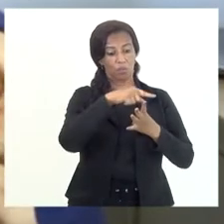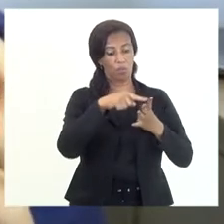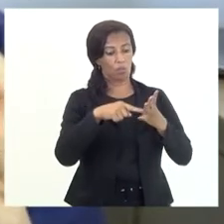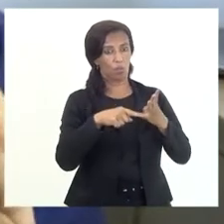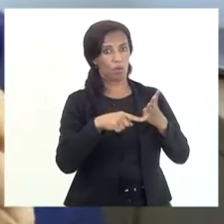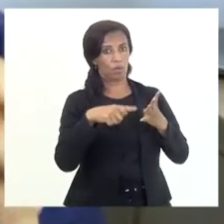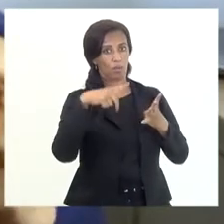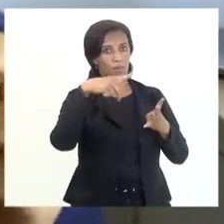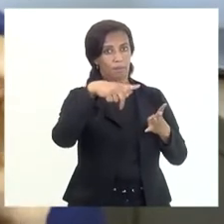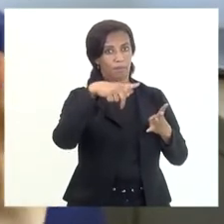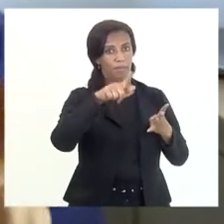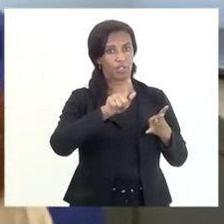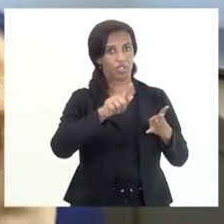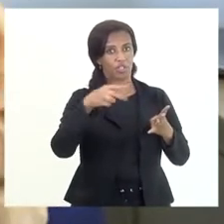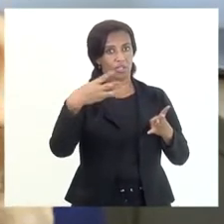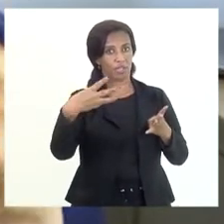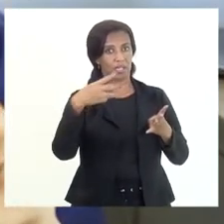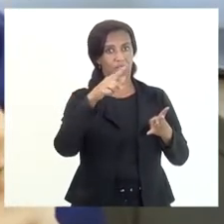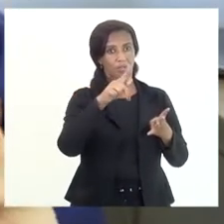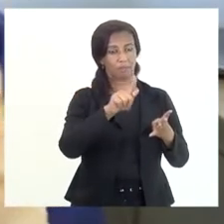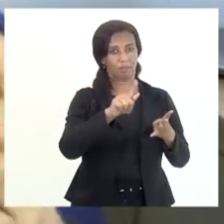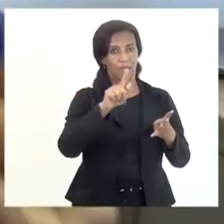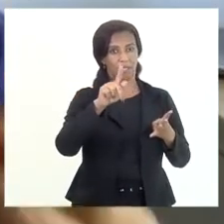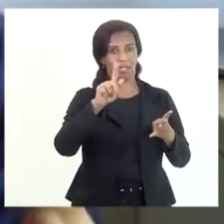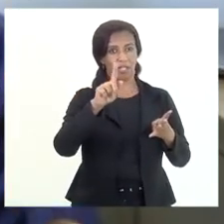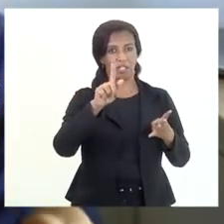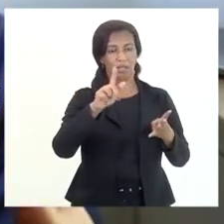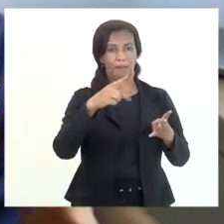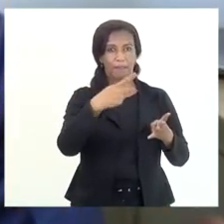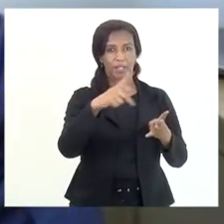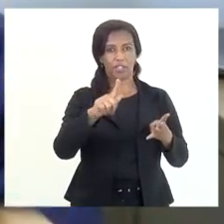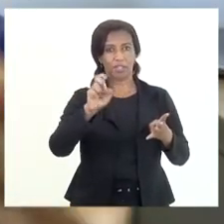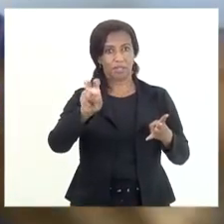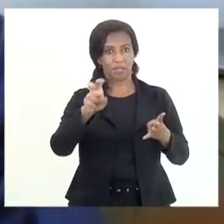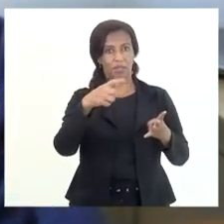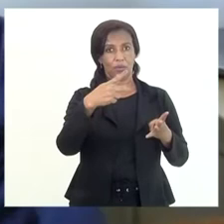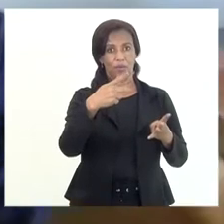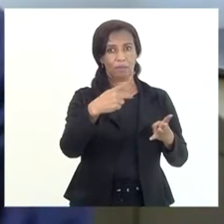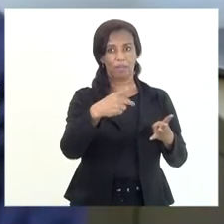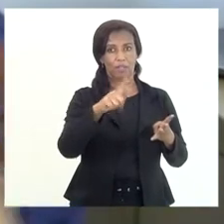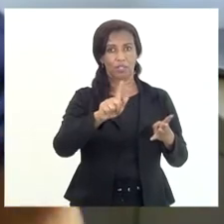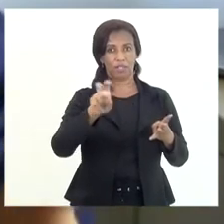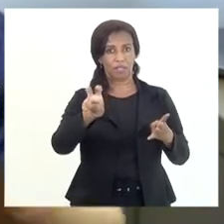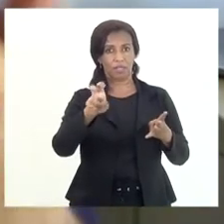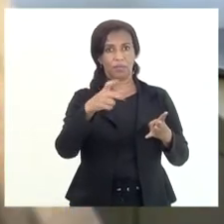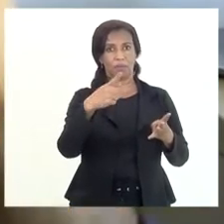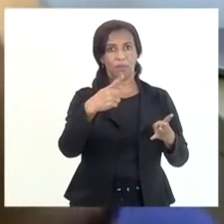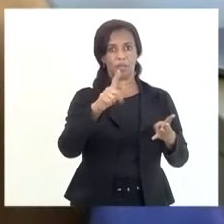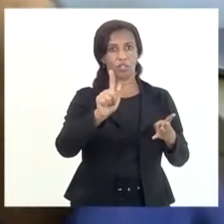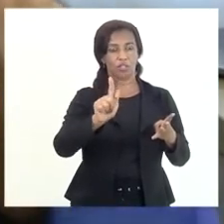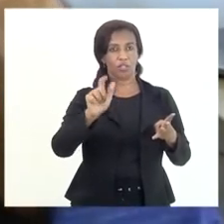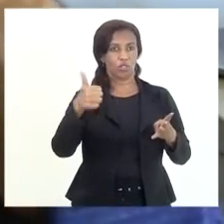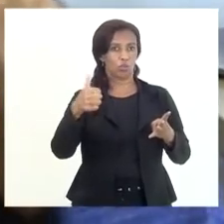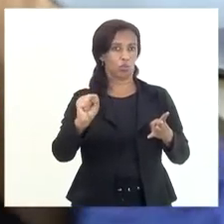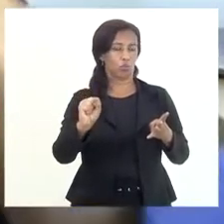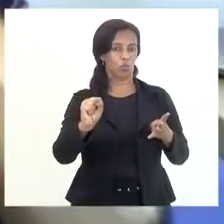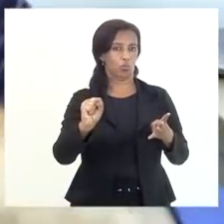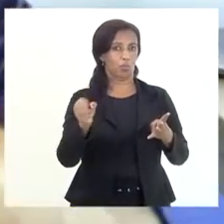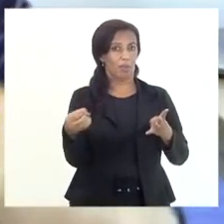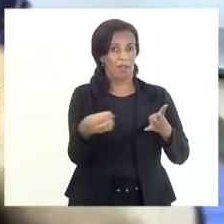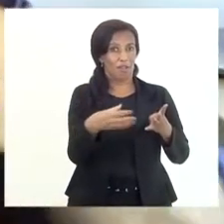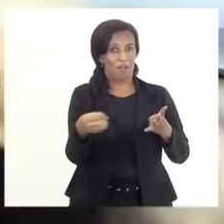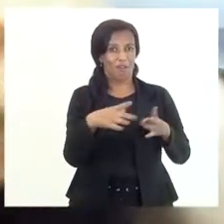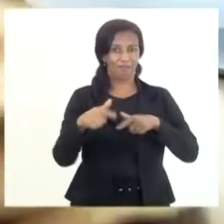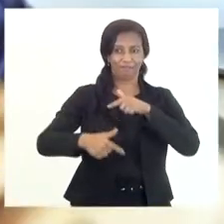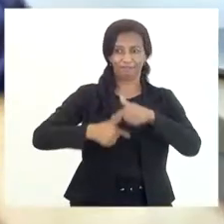PG3, PG5, PG11 e PG18, que é a mais nova que tem trabalhado conosco. Também